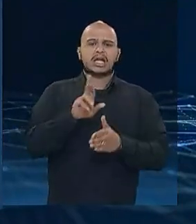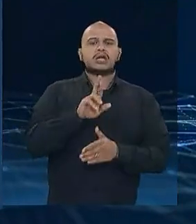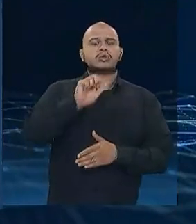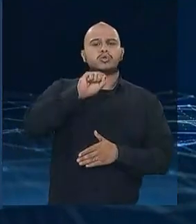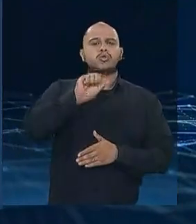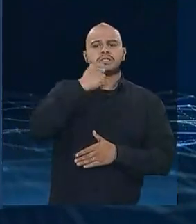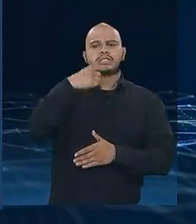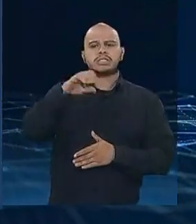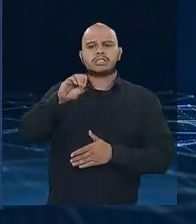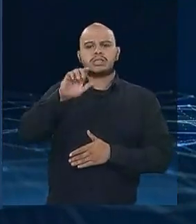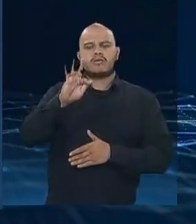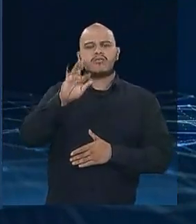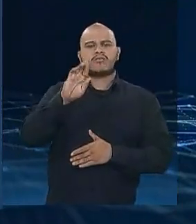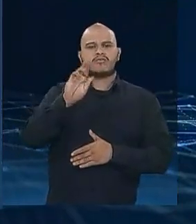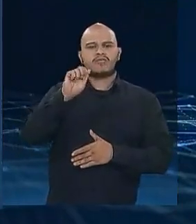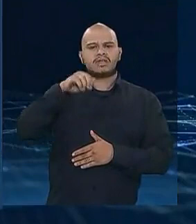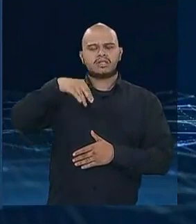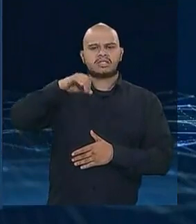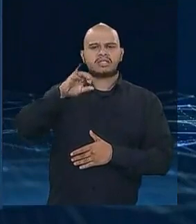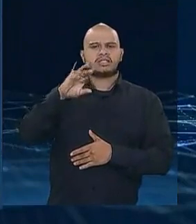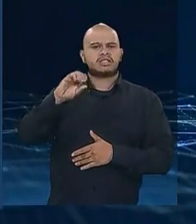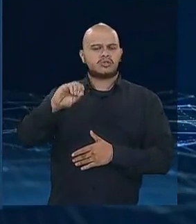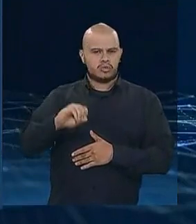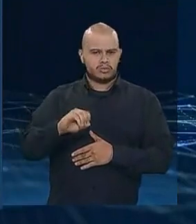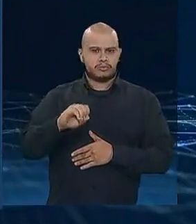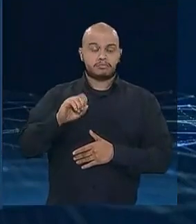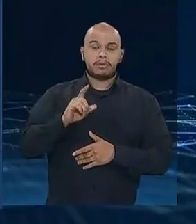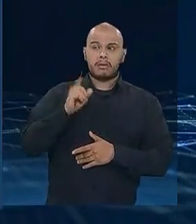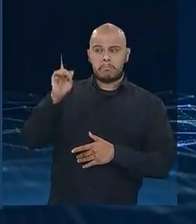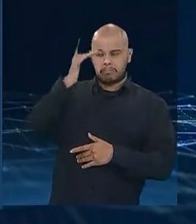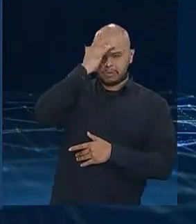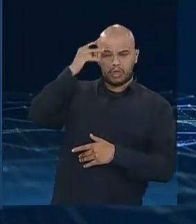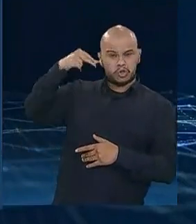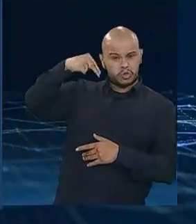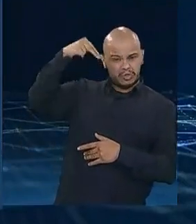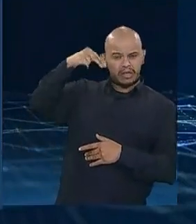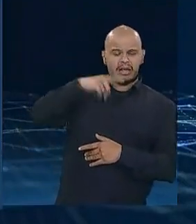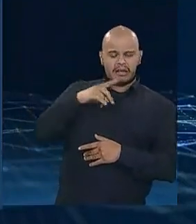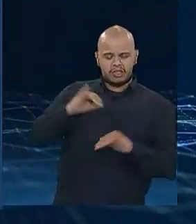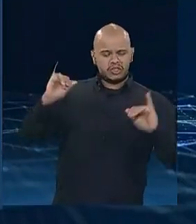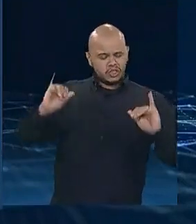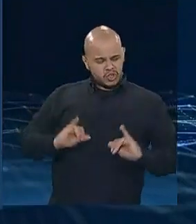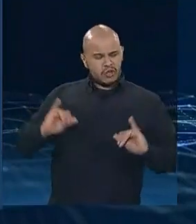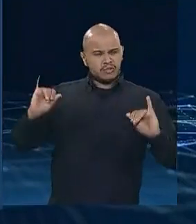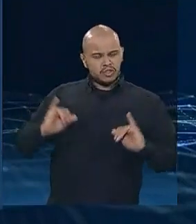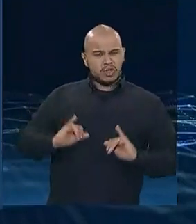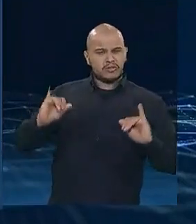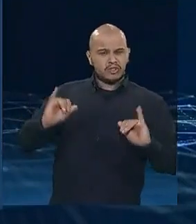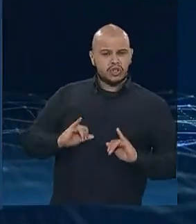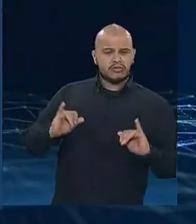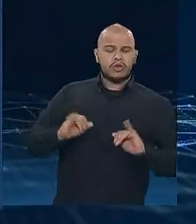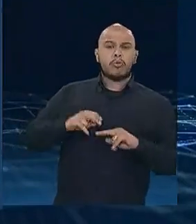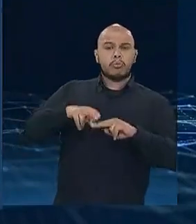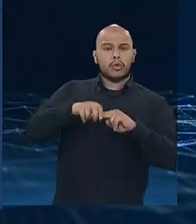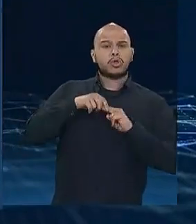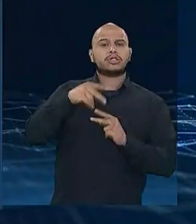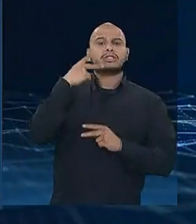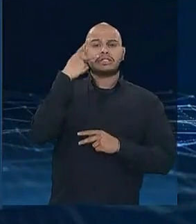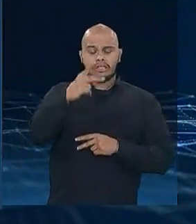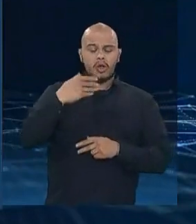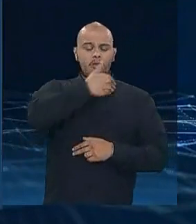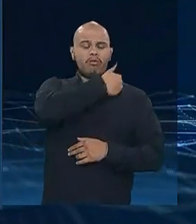Ou seja, o povo nordestino sofreu por falta d'água por causa de corrupção do seu governo.